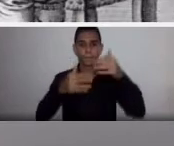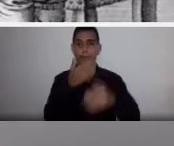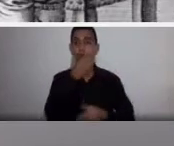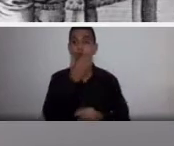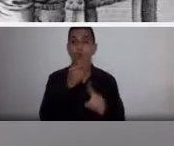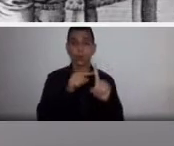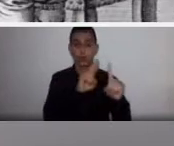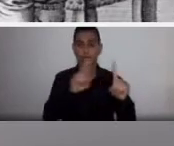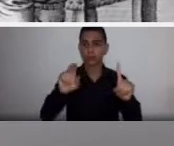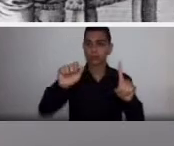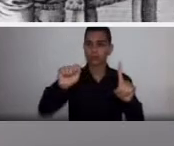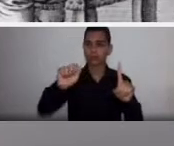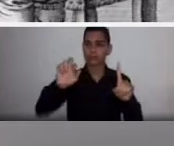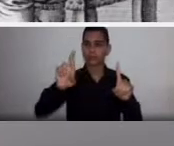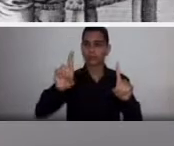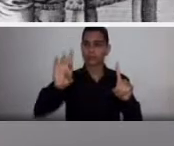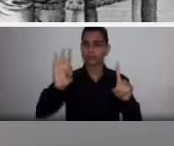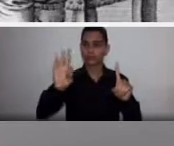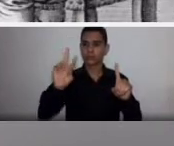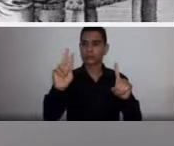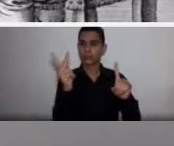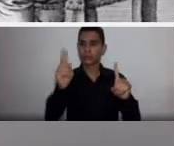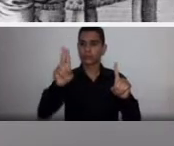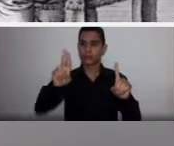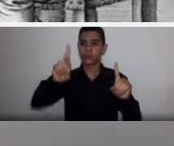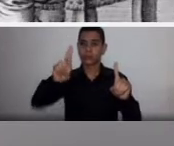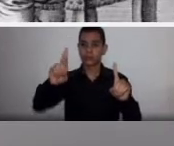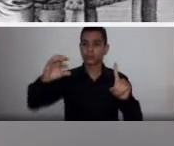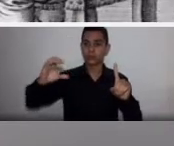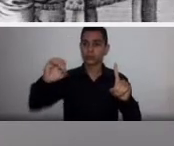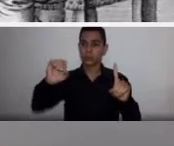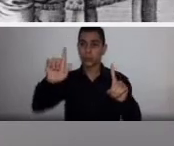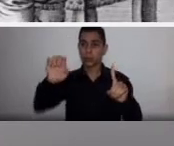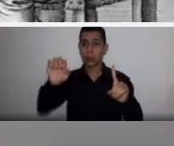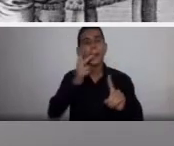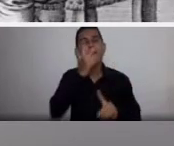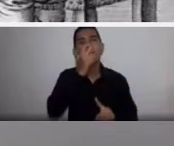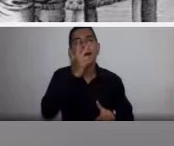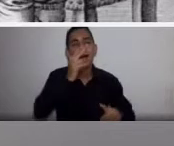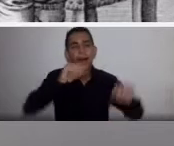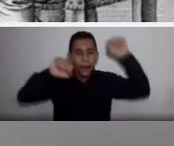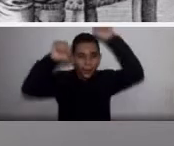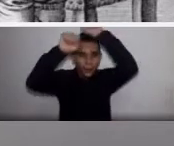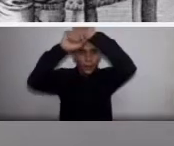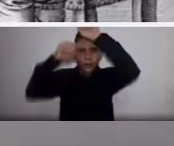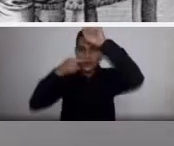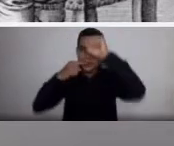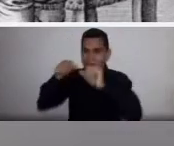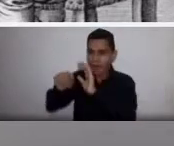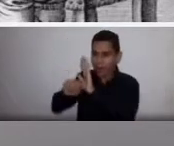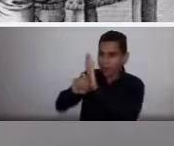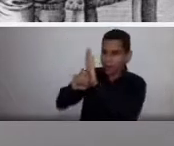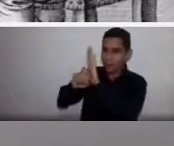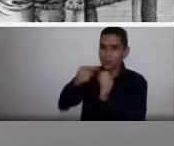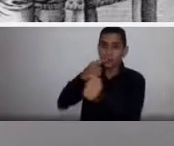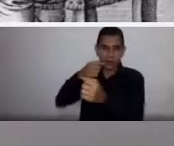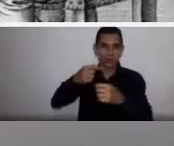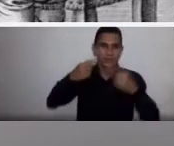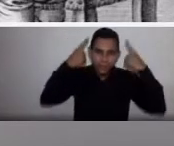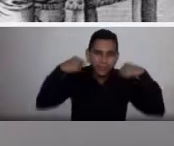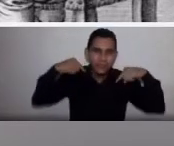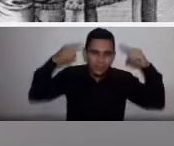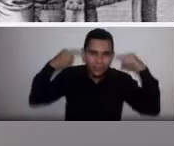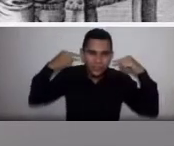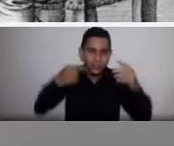Cogá, que recebeu sangue de um cordeiro, justamente para uma tentativa de transformar o seu